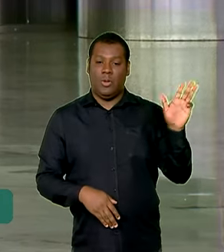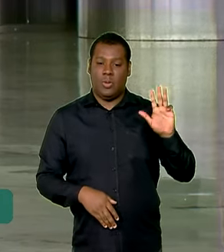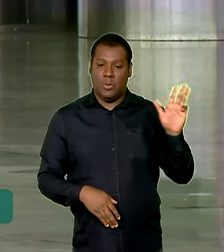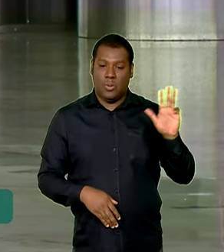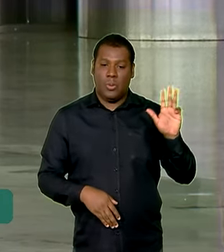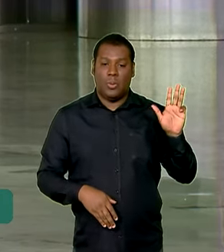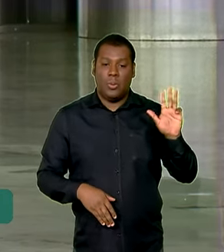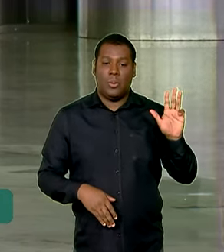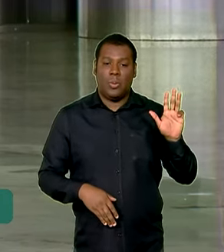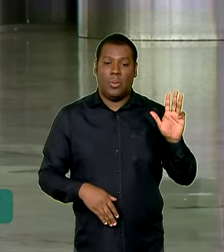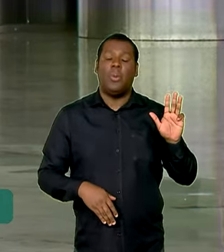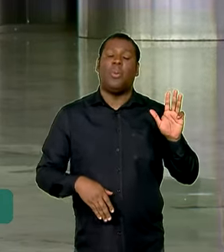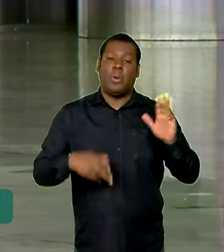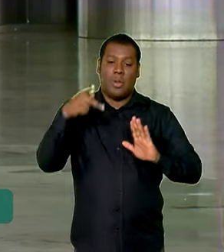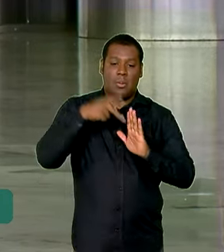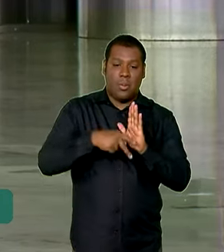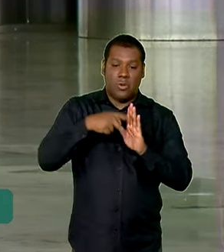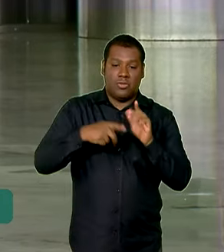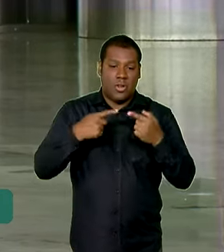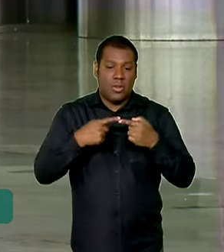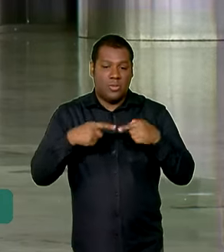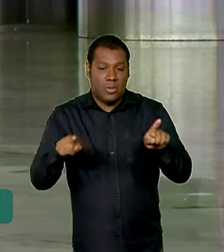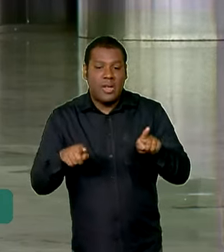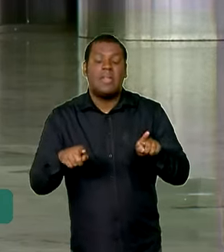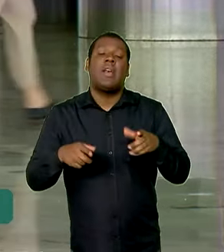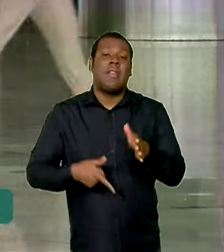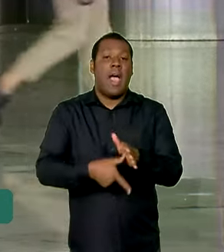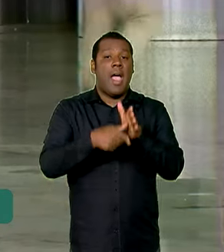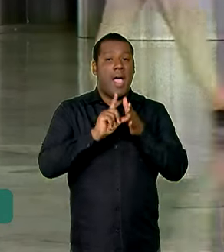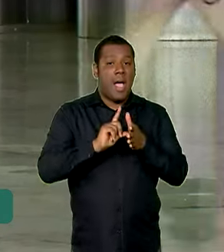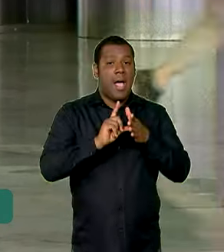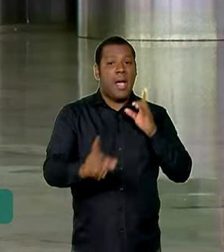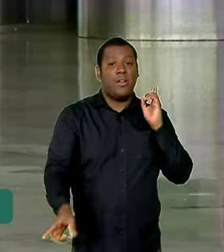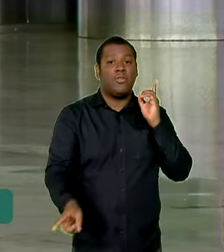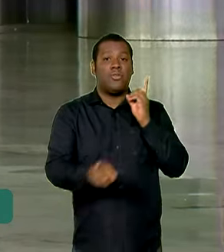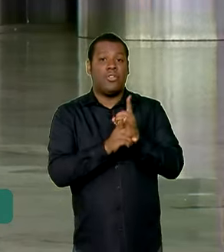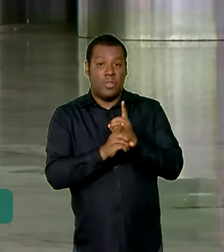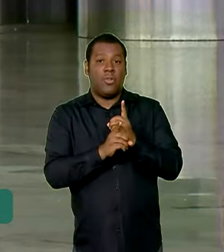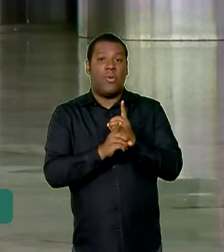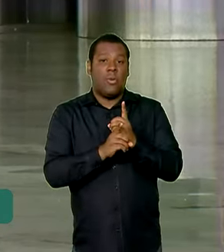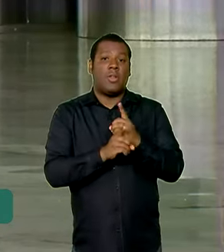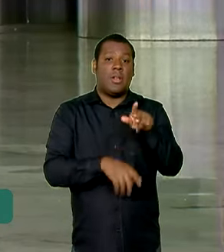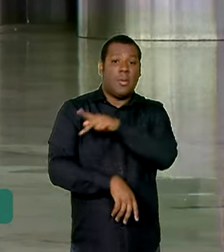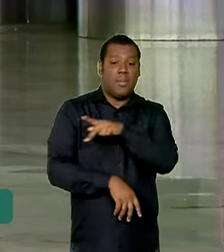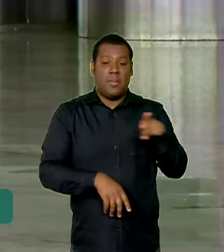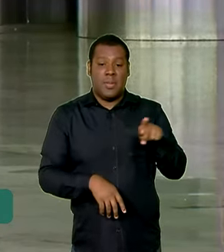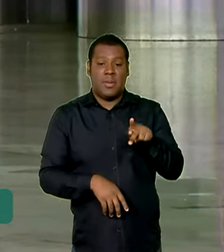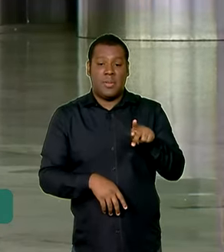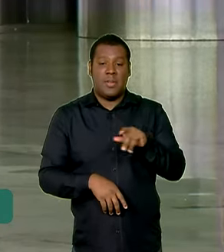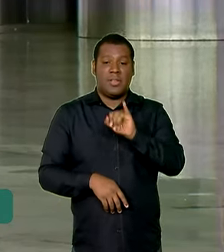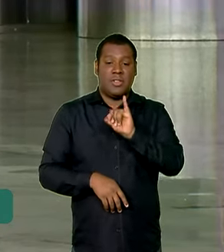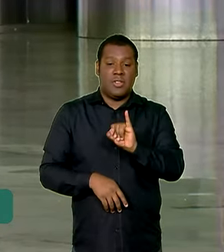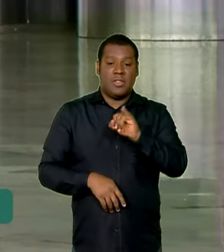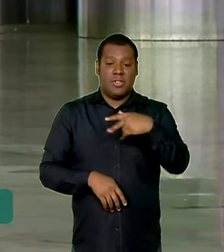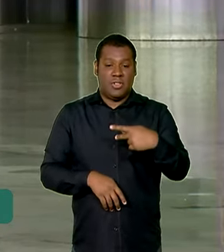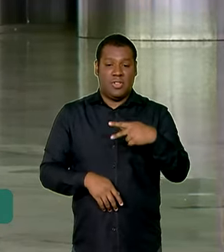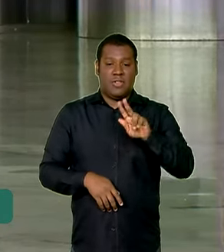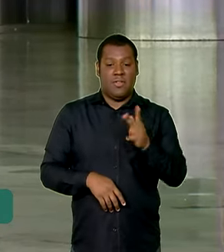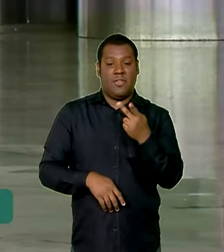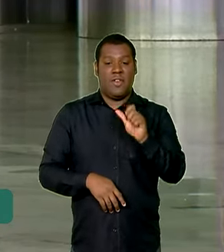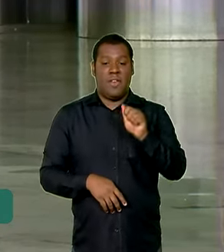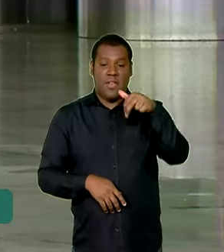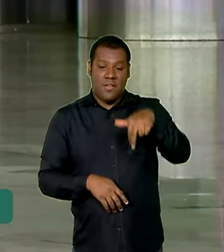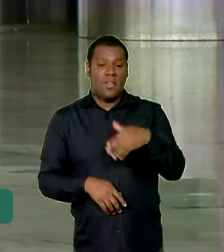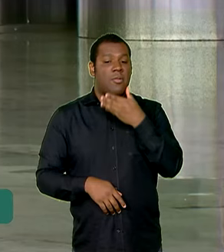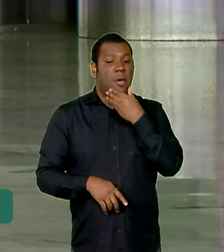do lançamento desse programa, com o presidente do Instituto do Patrimônio Histórico e Artístico, que é o Leandro Graz, o presidente do